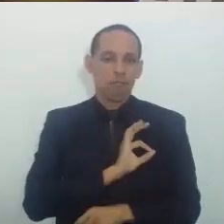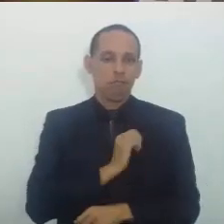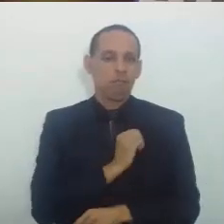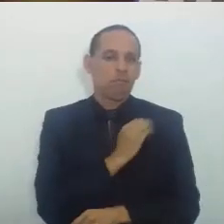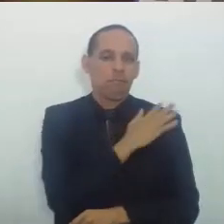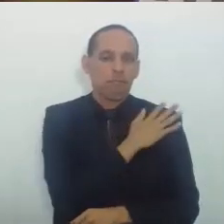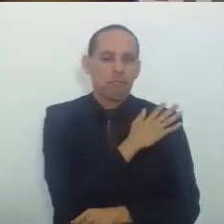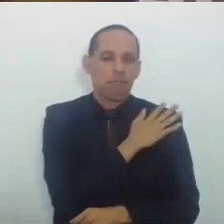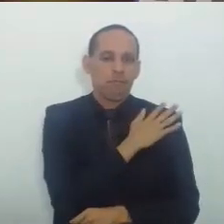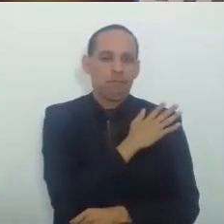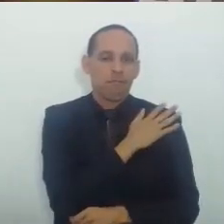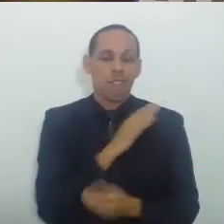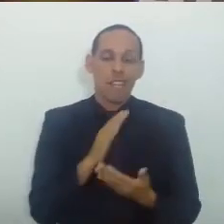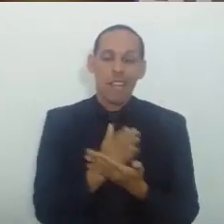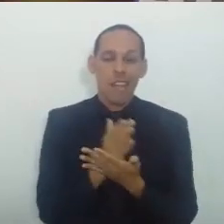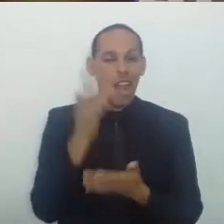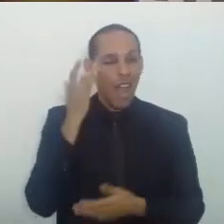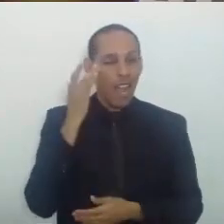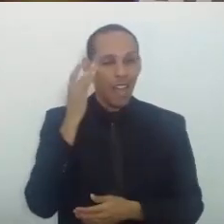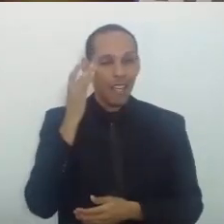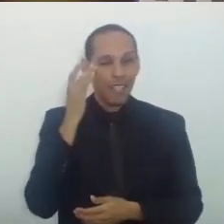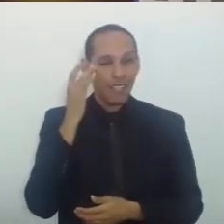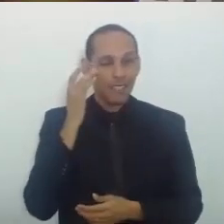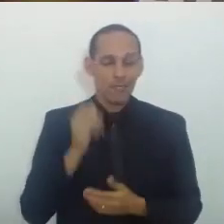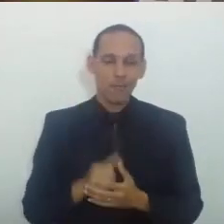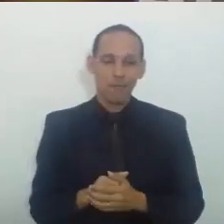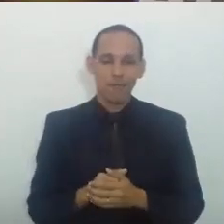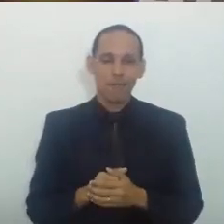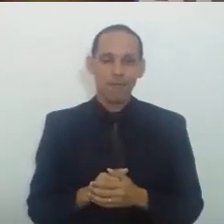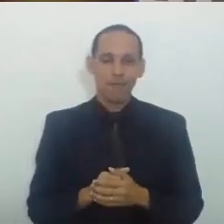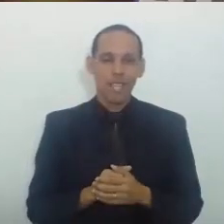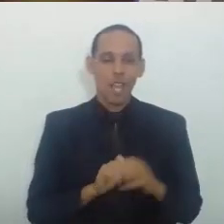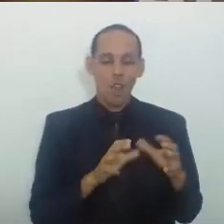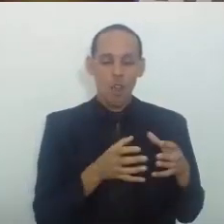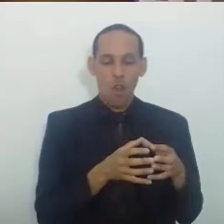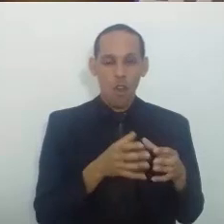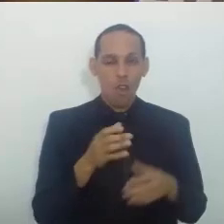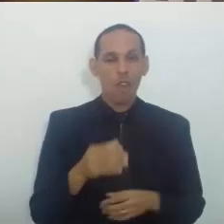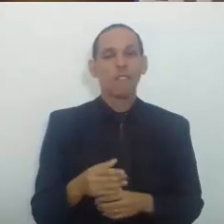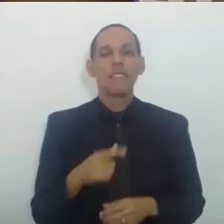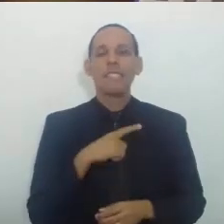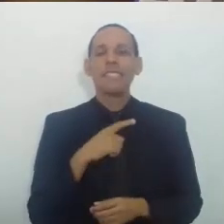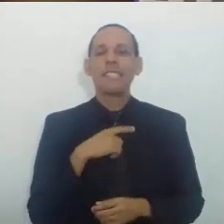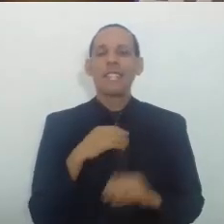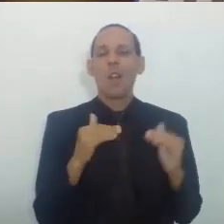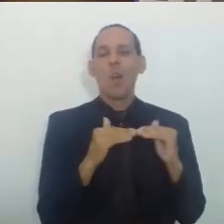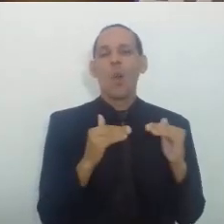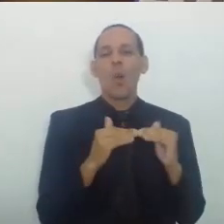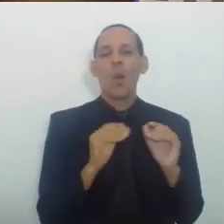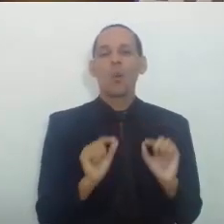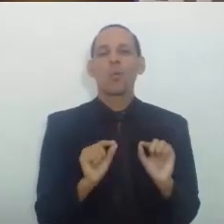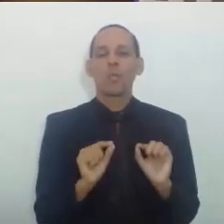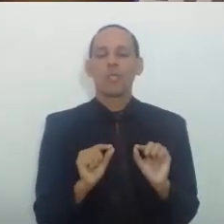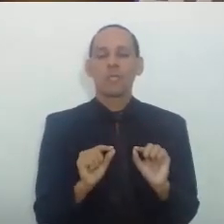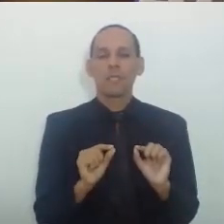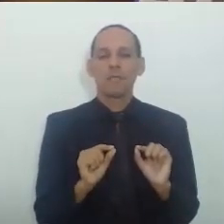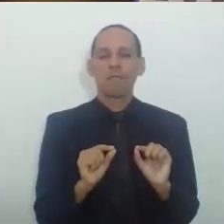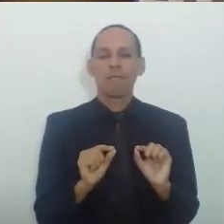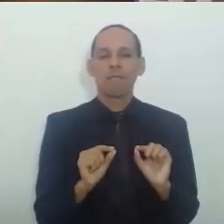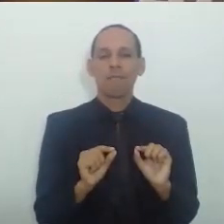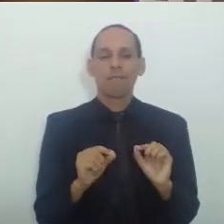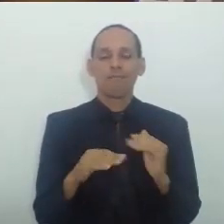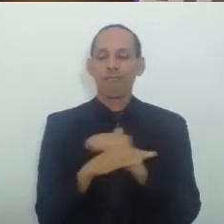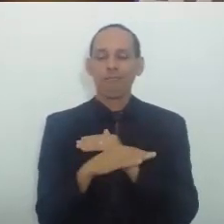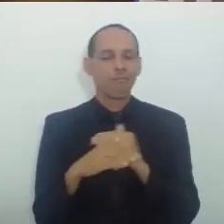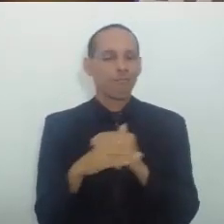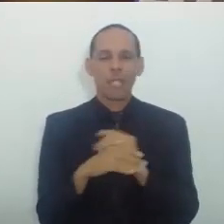que Eu digo aqui o ponto 1 A existência de dissenso no tribunal Acerca do ponto Objeto dos recursos